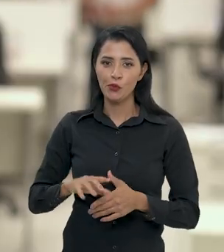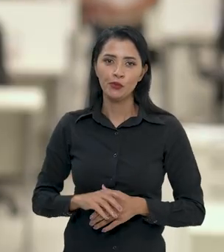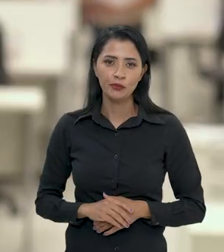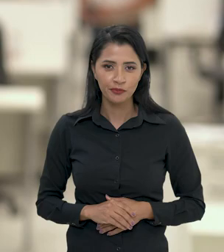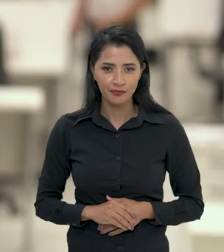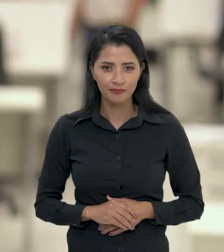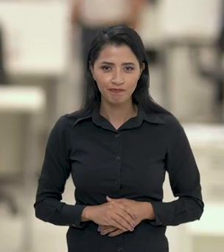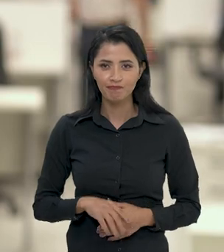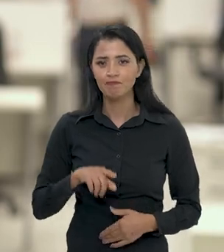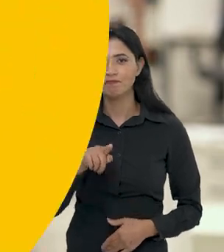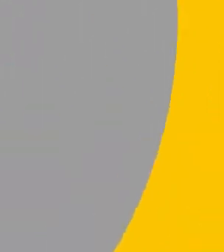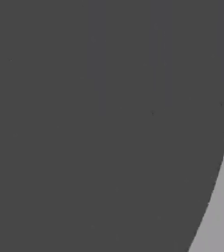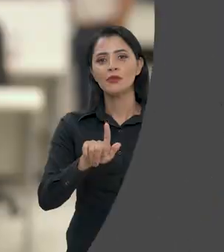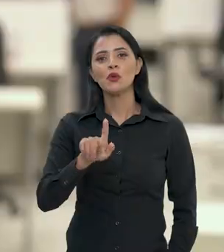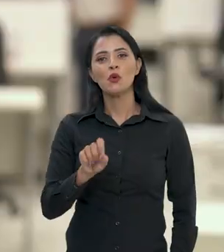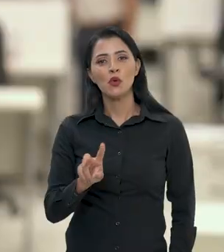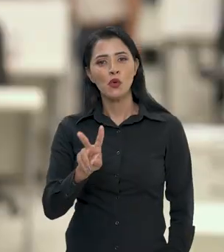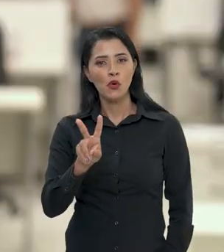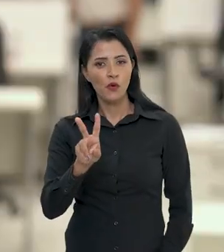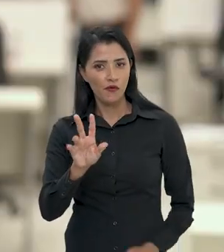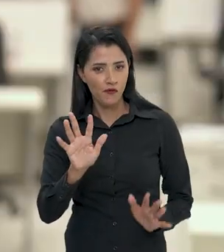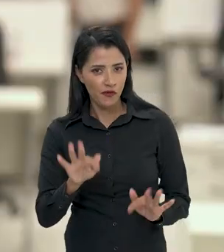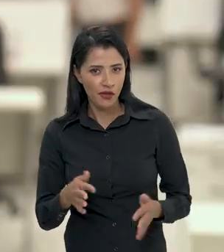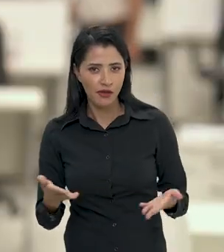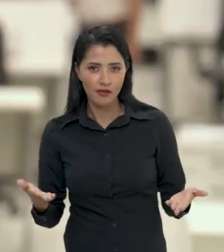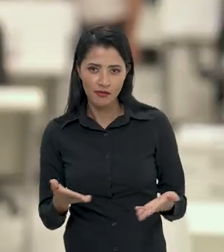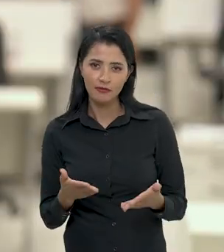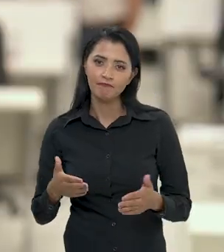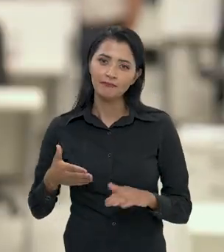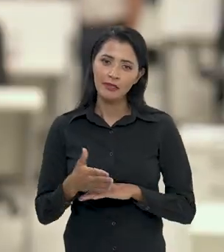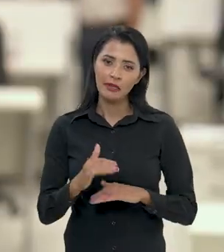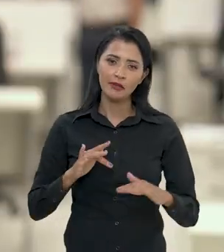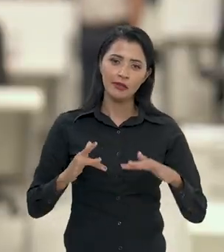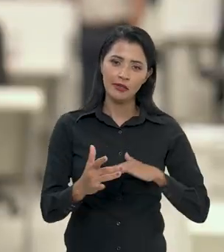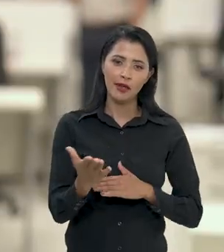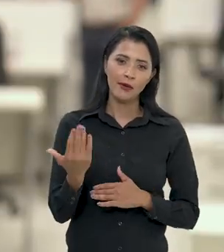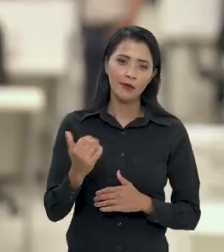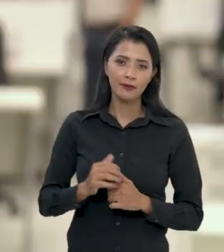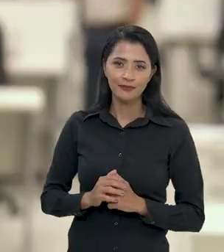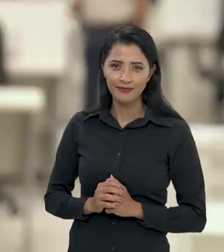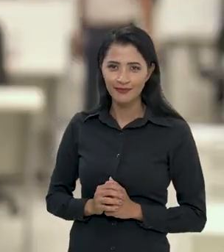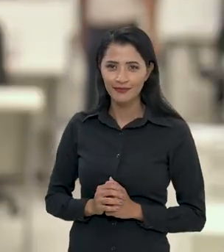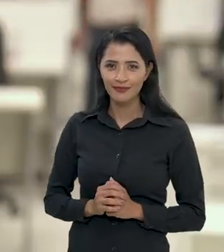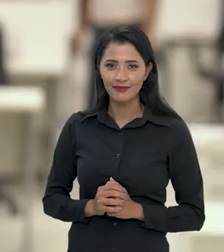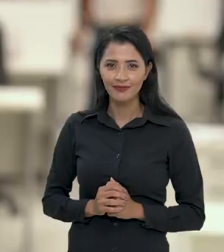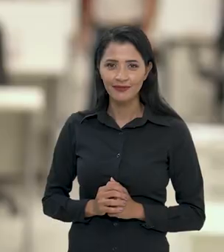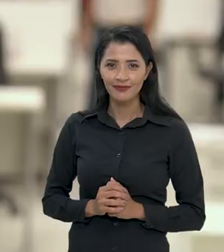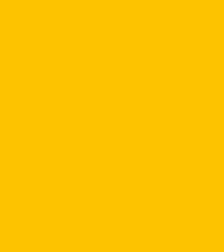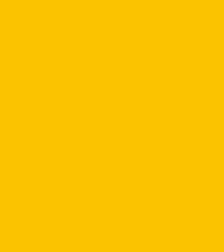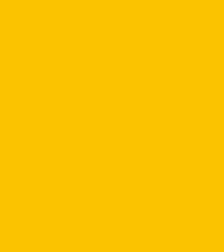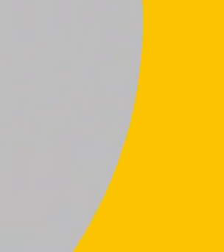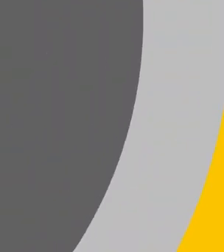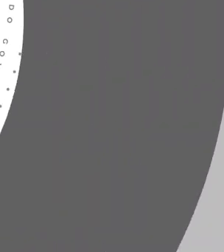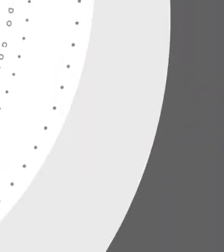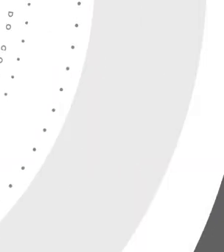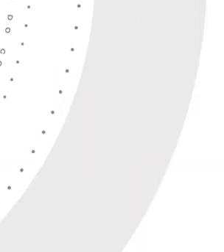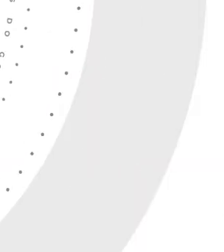direto do mundo. E o Ponto Gov de hoje fica por aqui. Siga com a gente nas redes sociais.